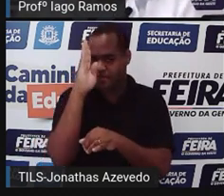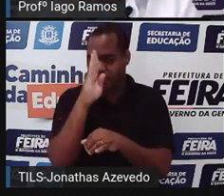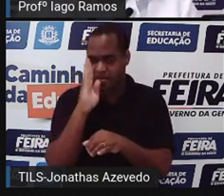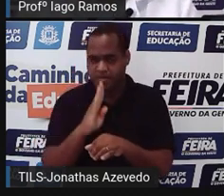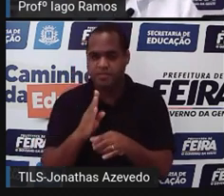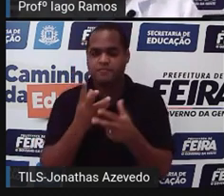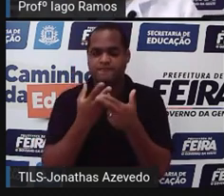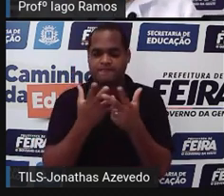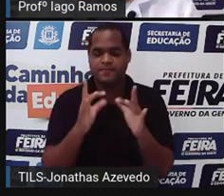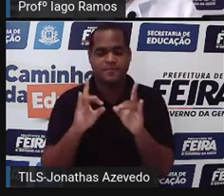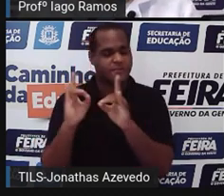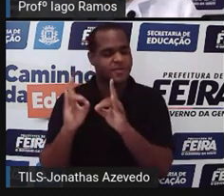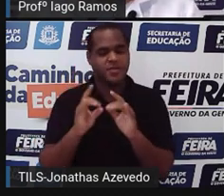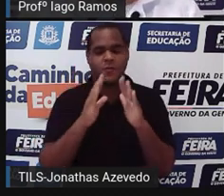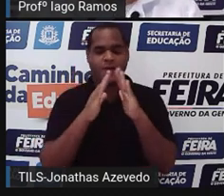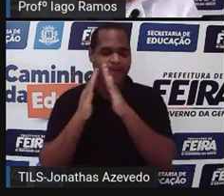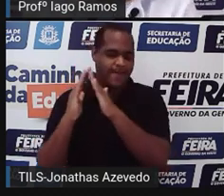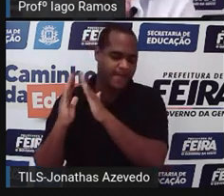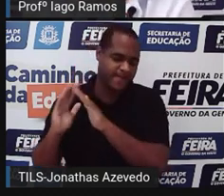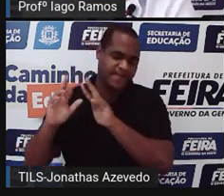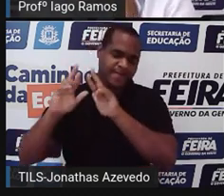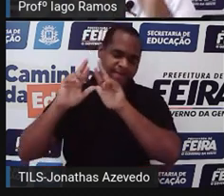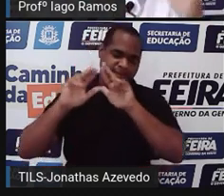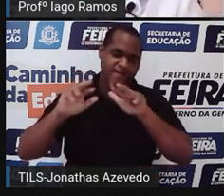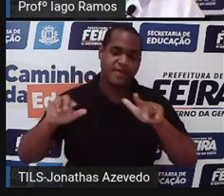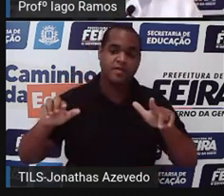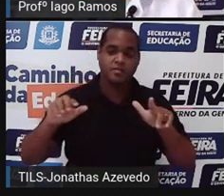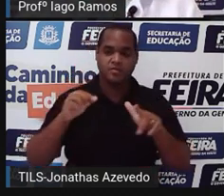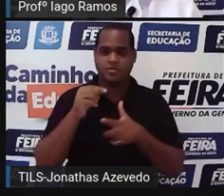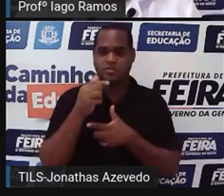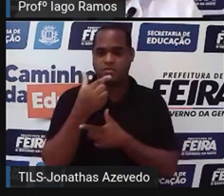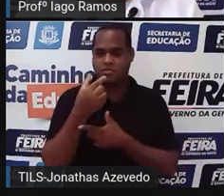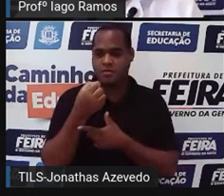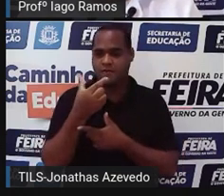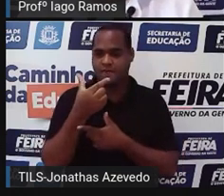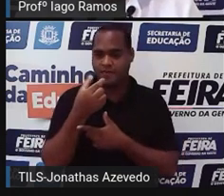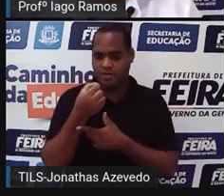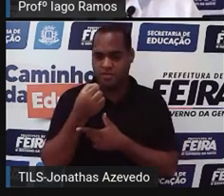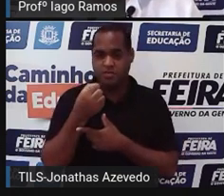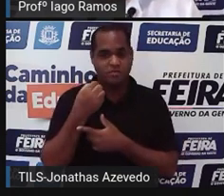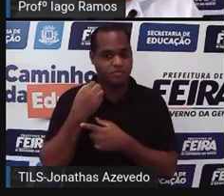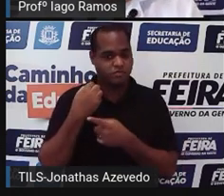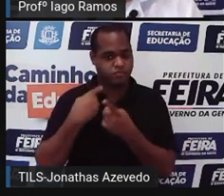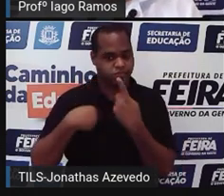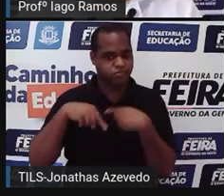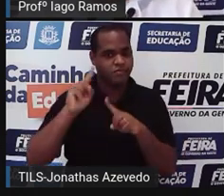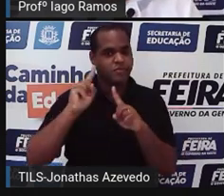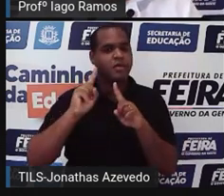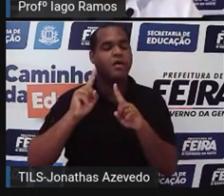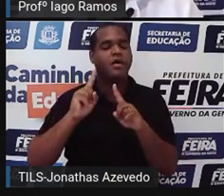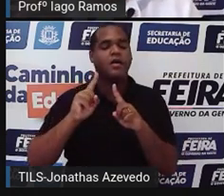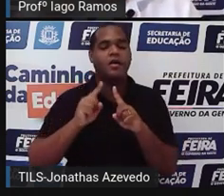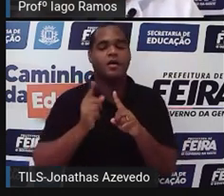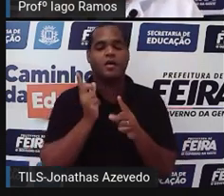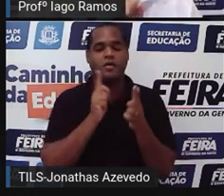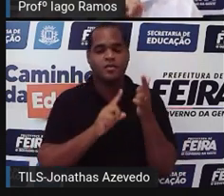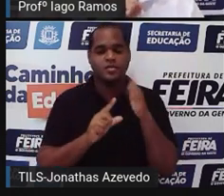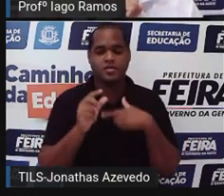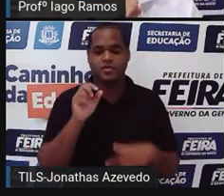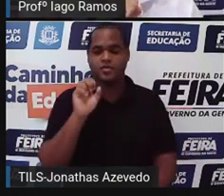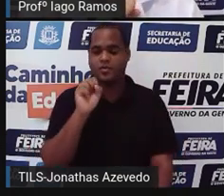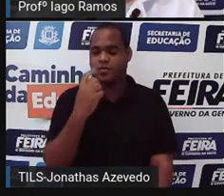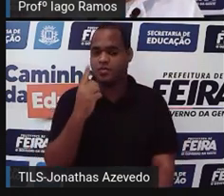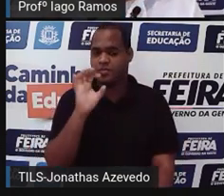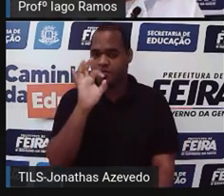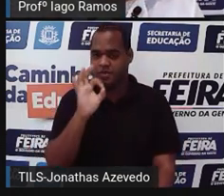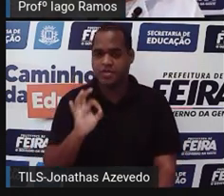usavam a internet. Em 2020, isso aumentou. Foi para 81%. E uma coisa